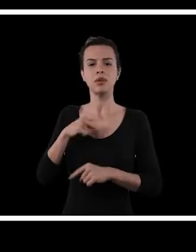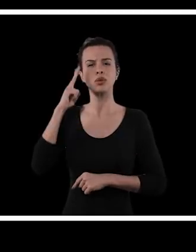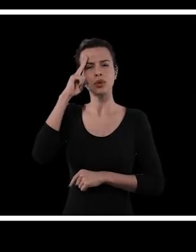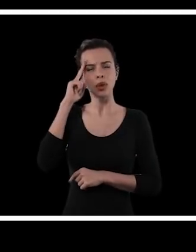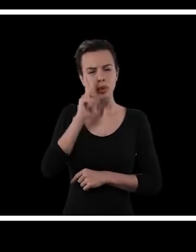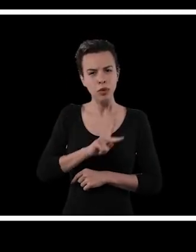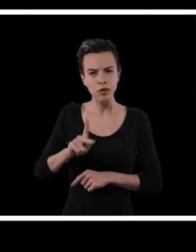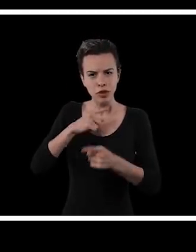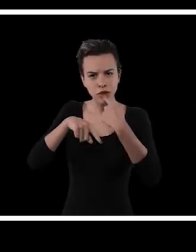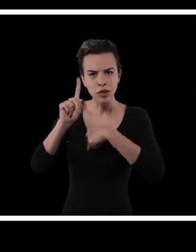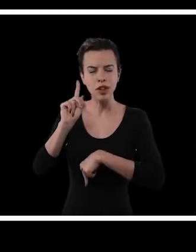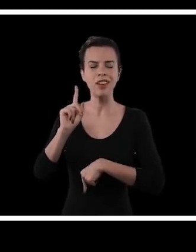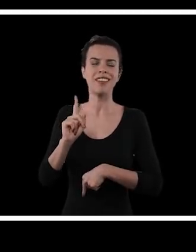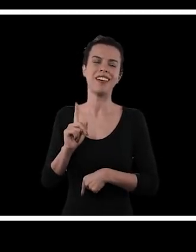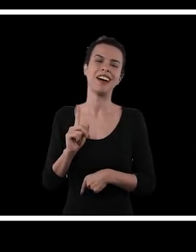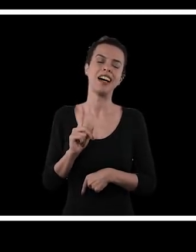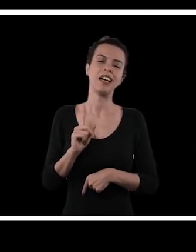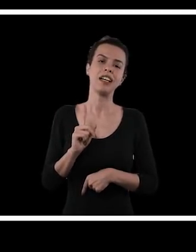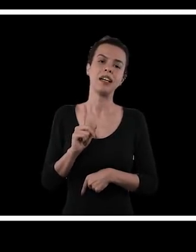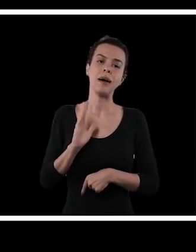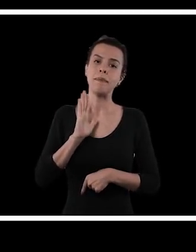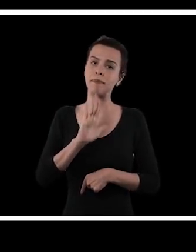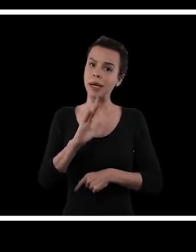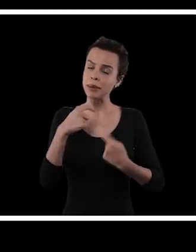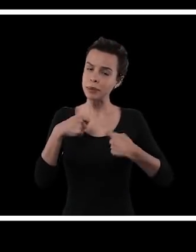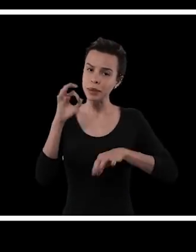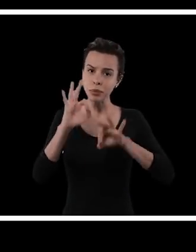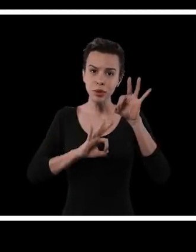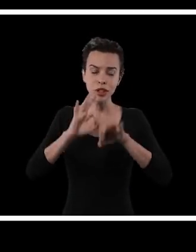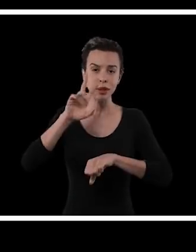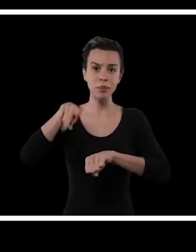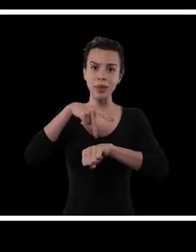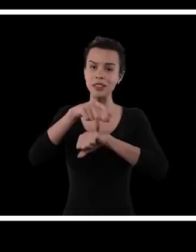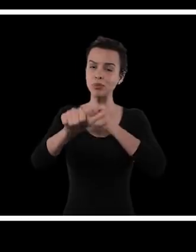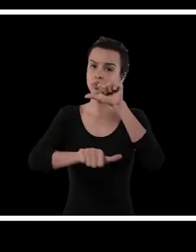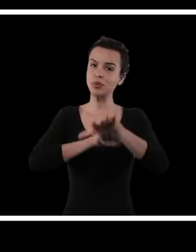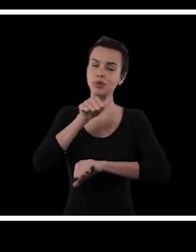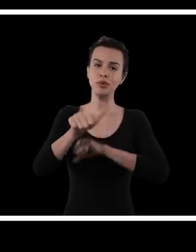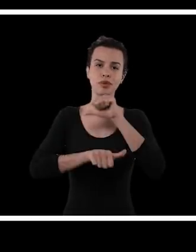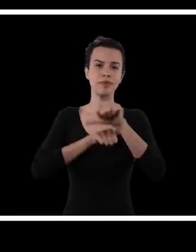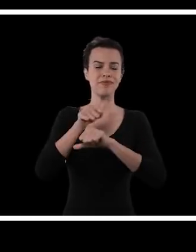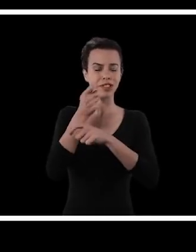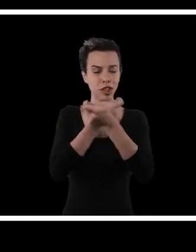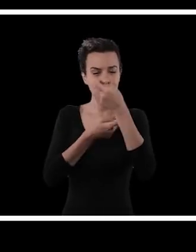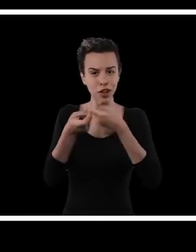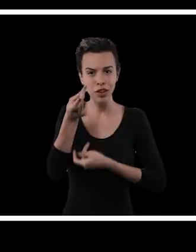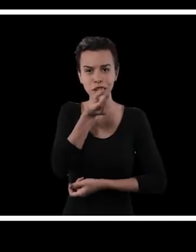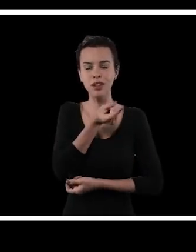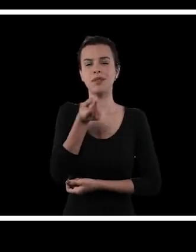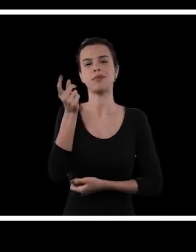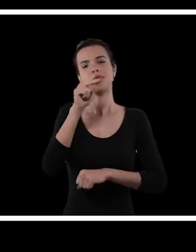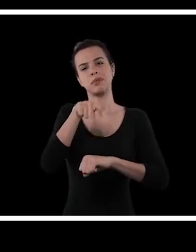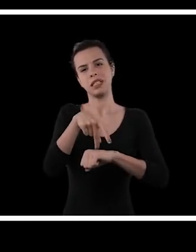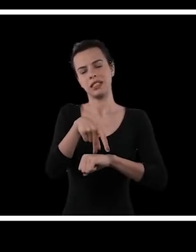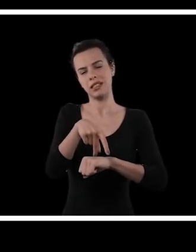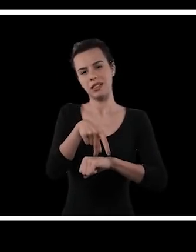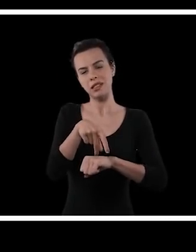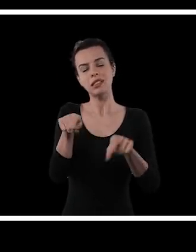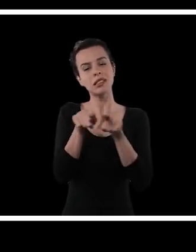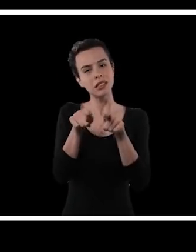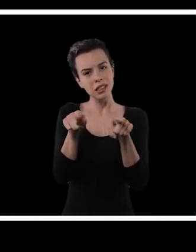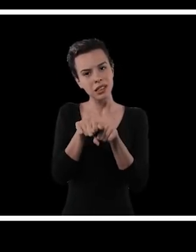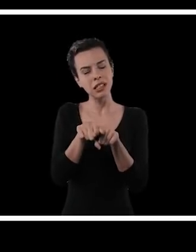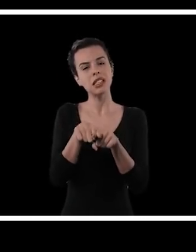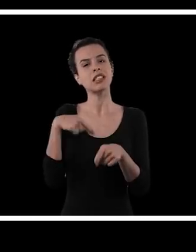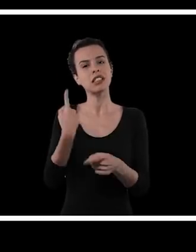que tem, que entrou com o sonho de ser professor, se a gente, se não tiver um projeto de país, que é um projeto econômico do país,